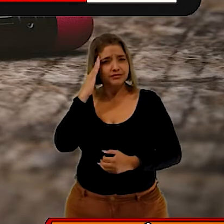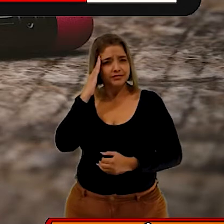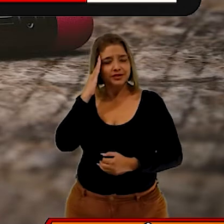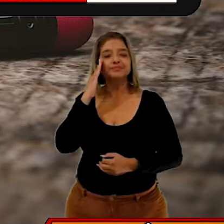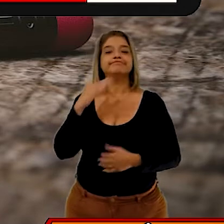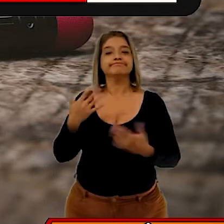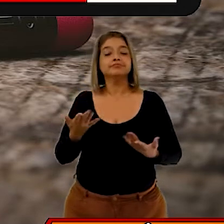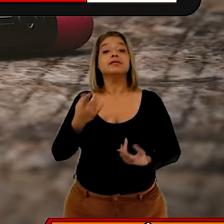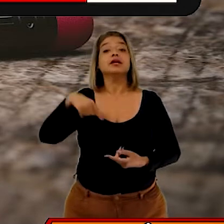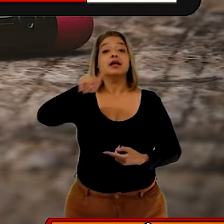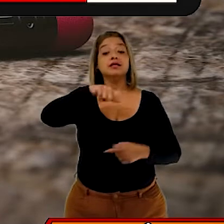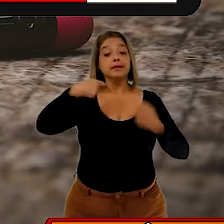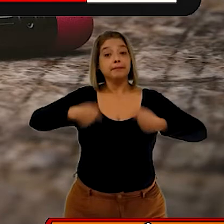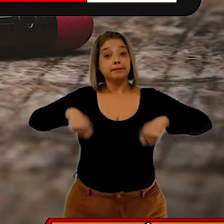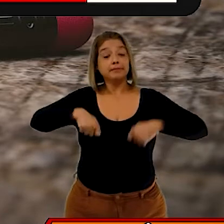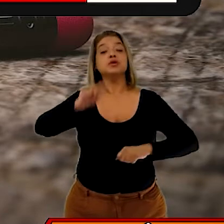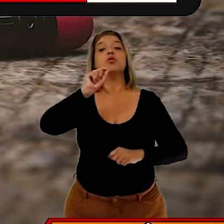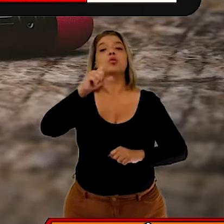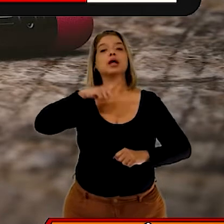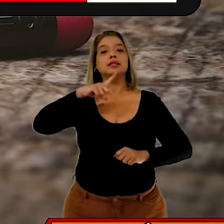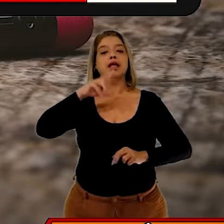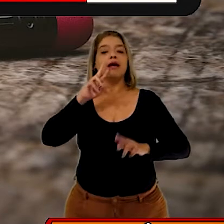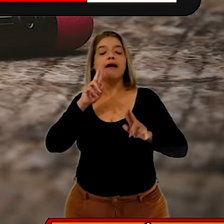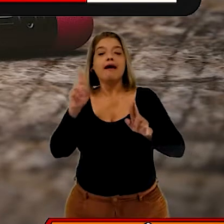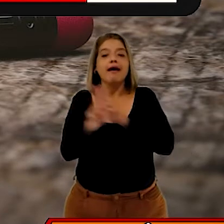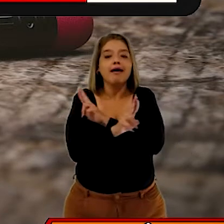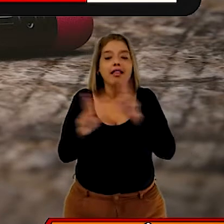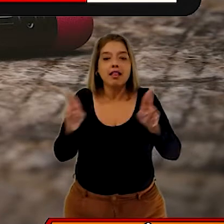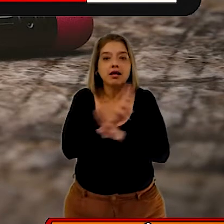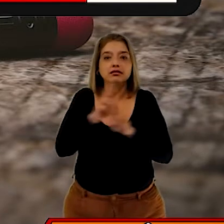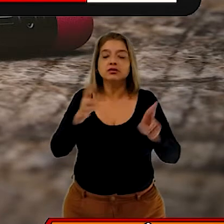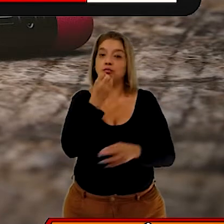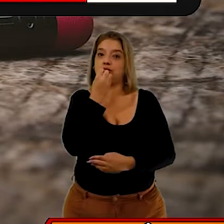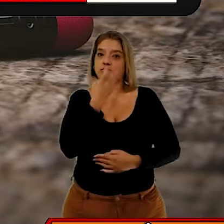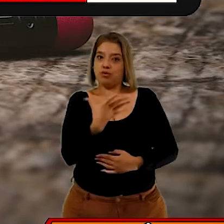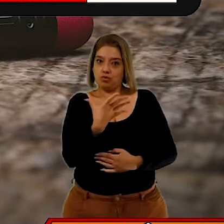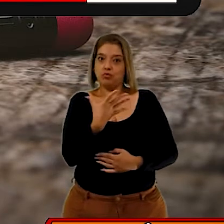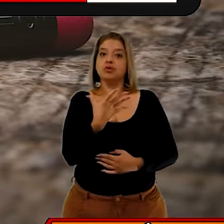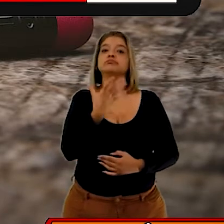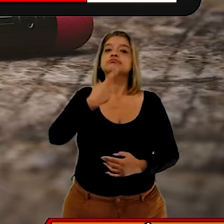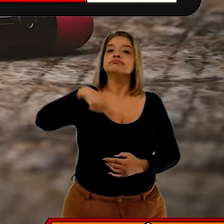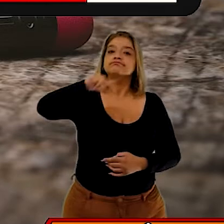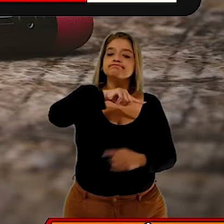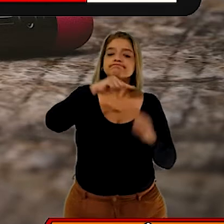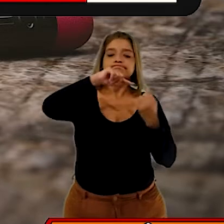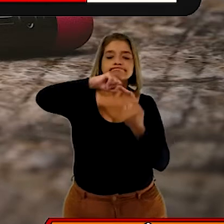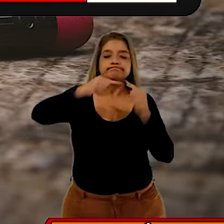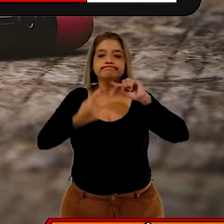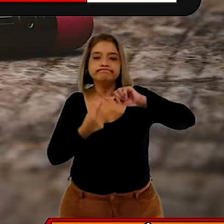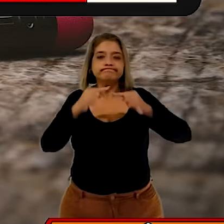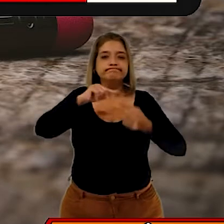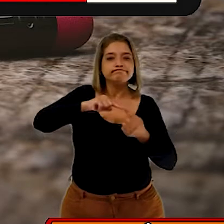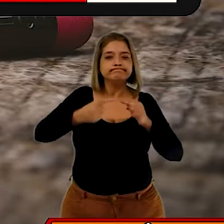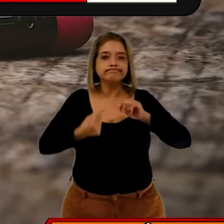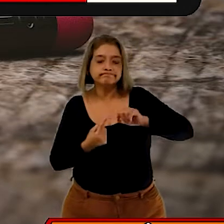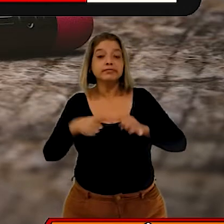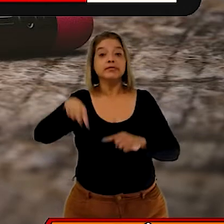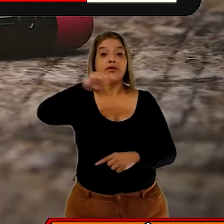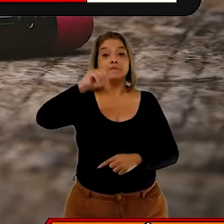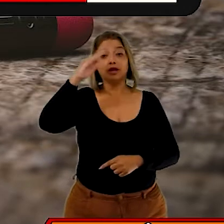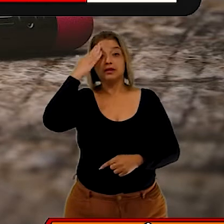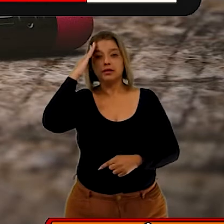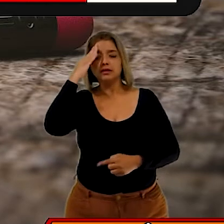necessário que ocorra uma boa relação entre eles. Porém, para compreender as atividades de cada